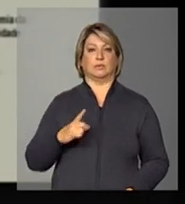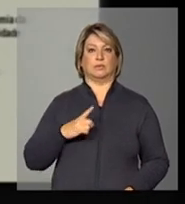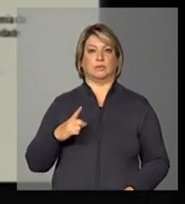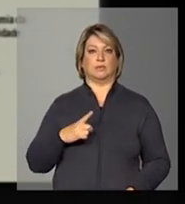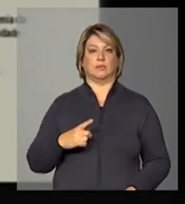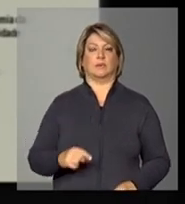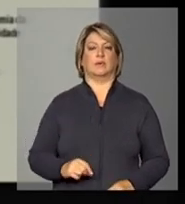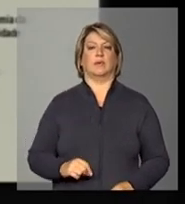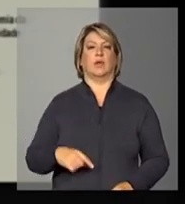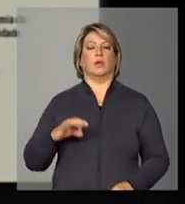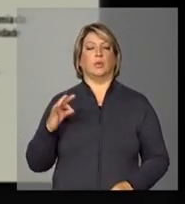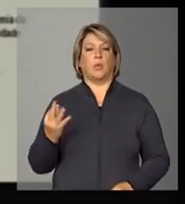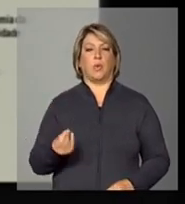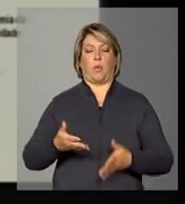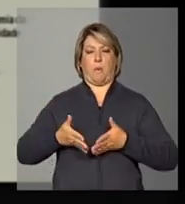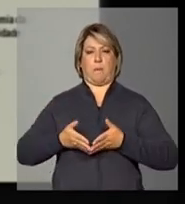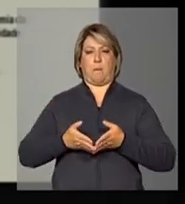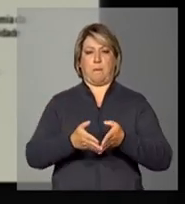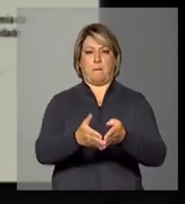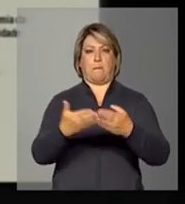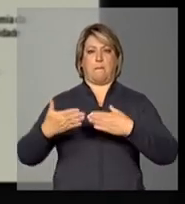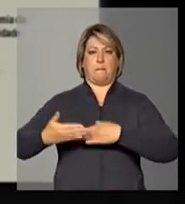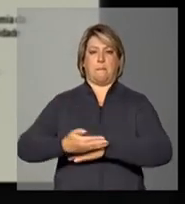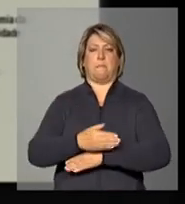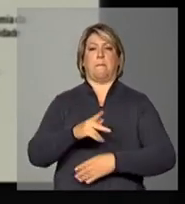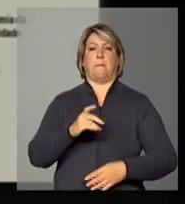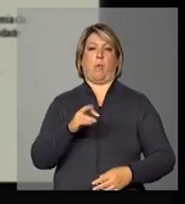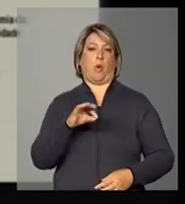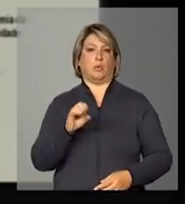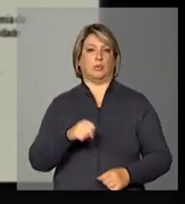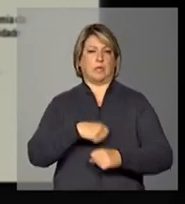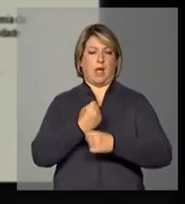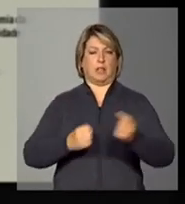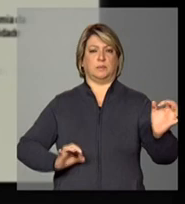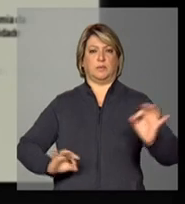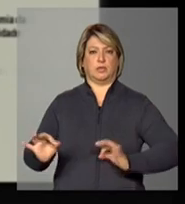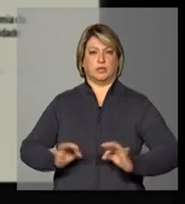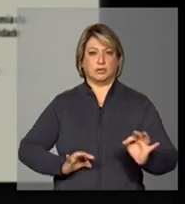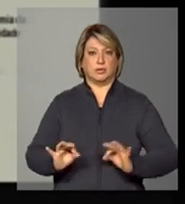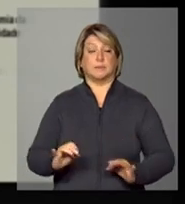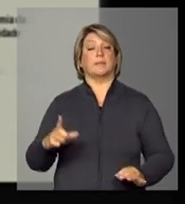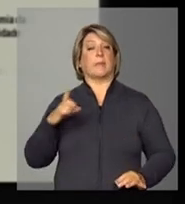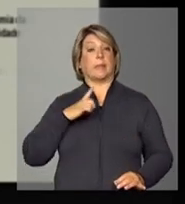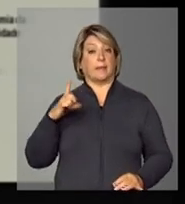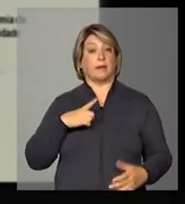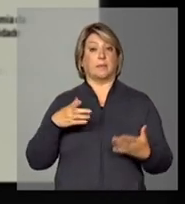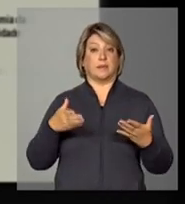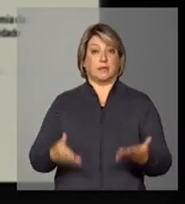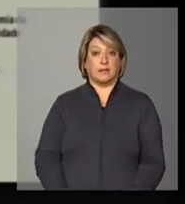portos os grandes projetos nós temos aqui um foco